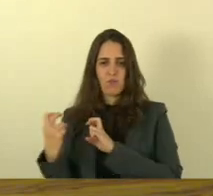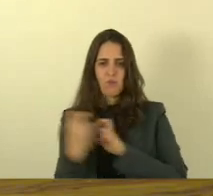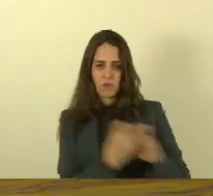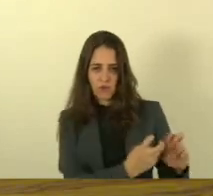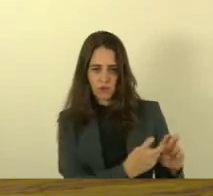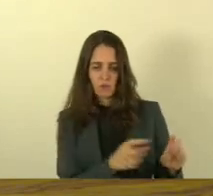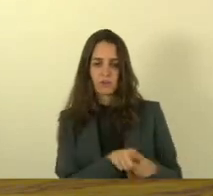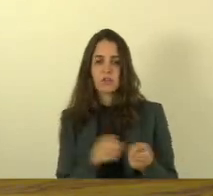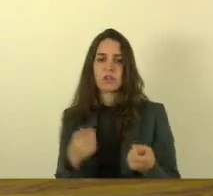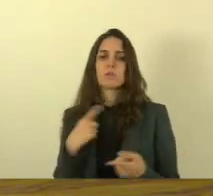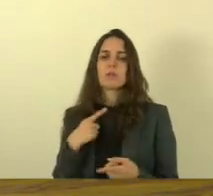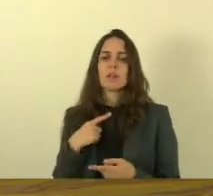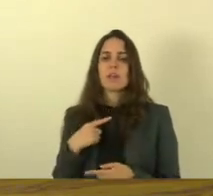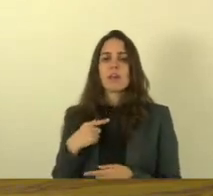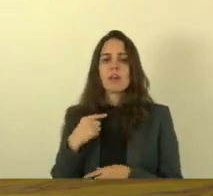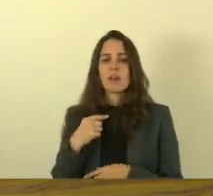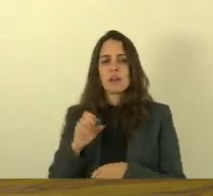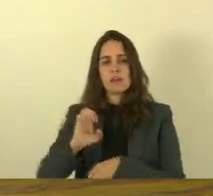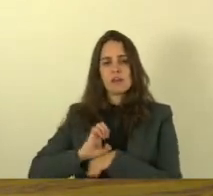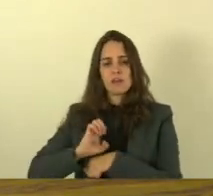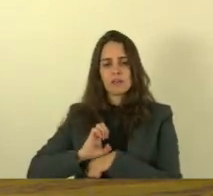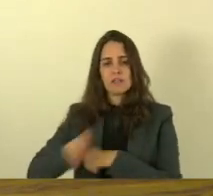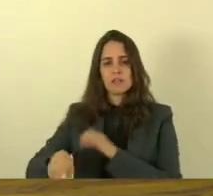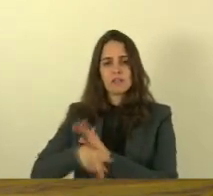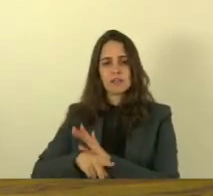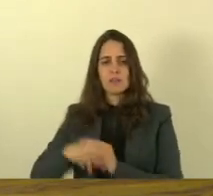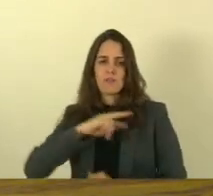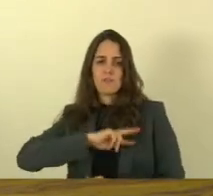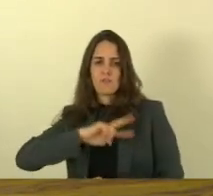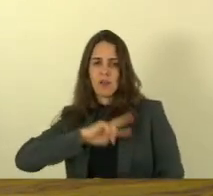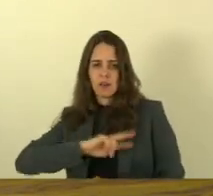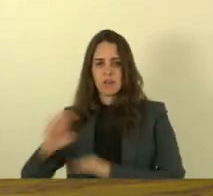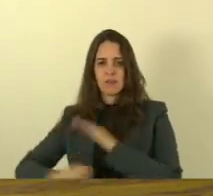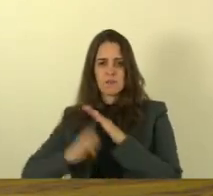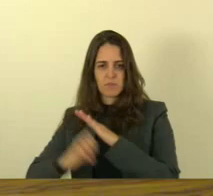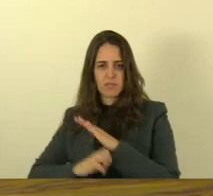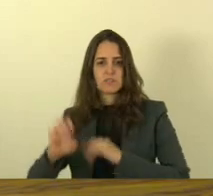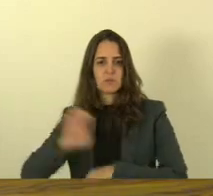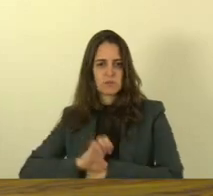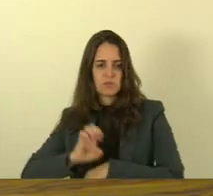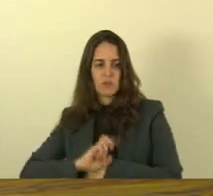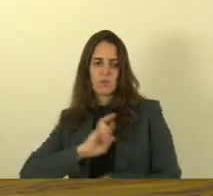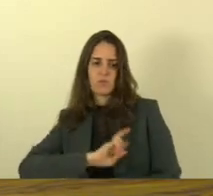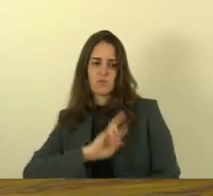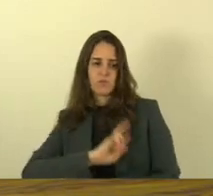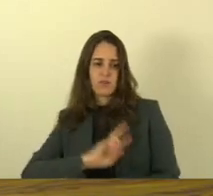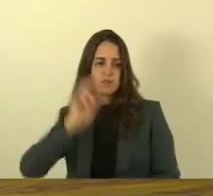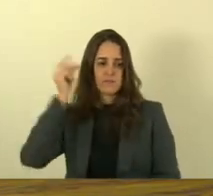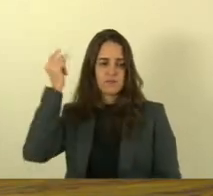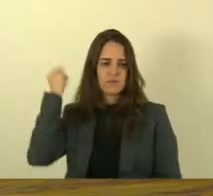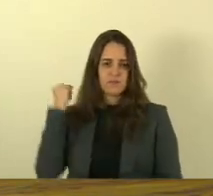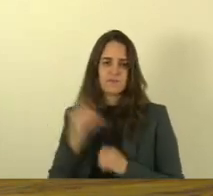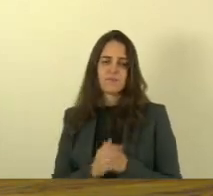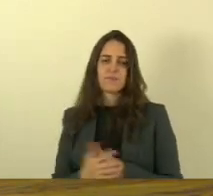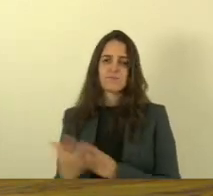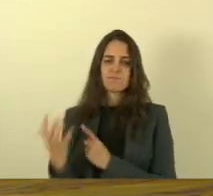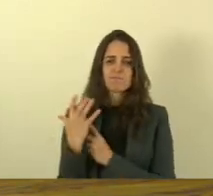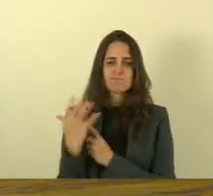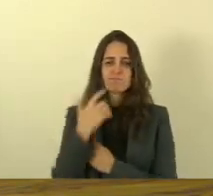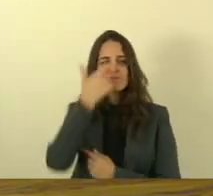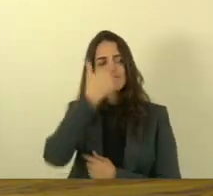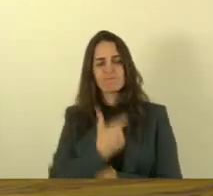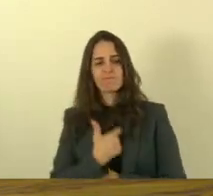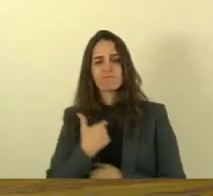estatal que era a Vale do Rio Doce na época essa inspiração fez com que eu